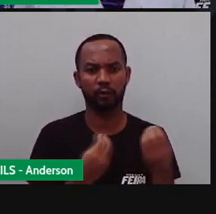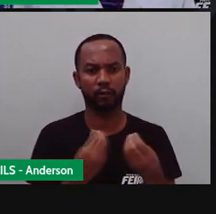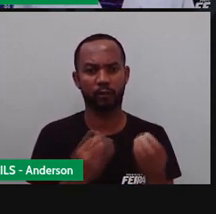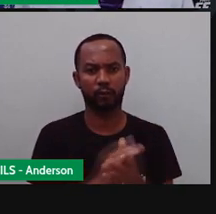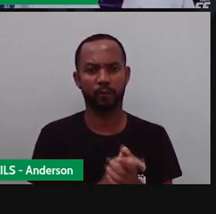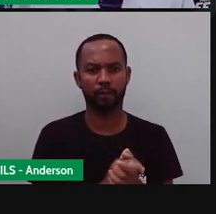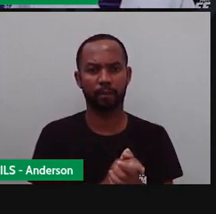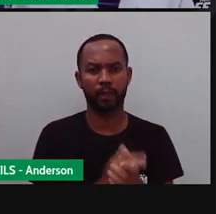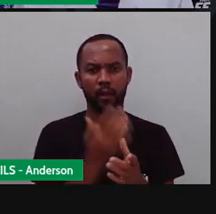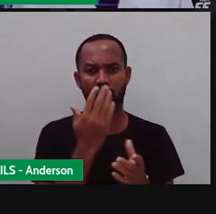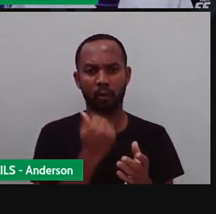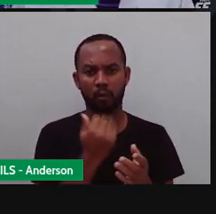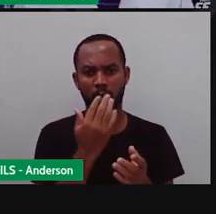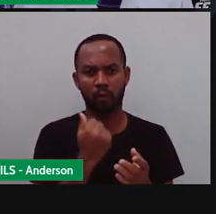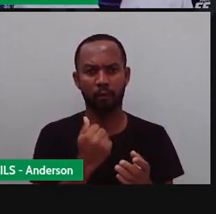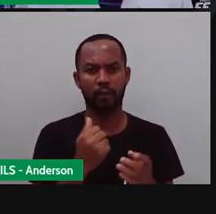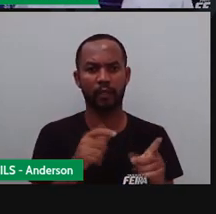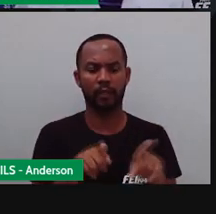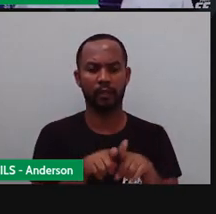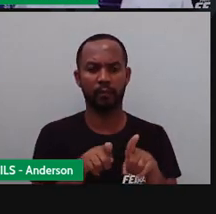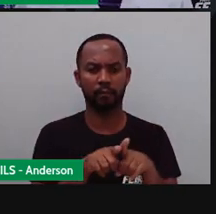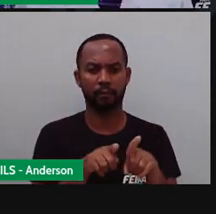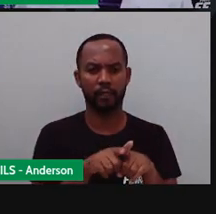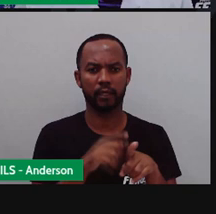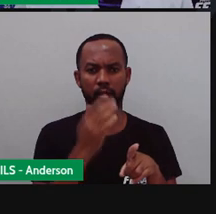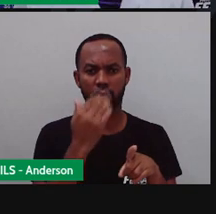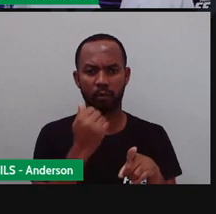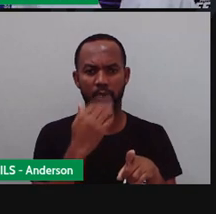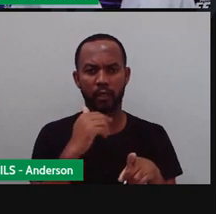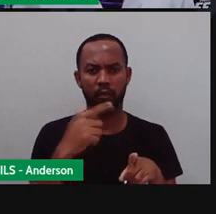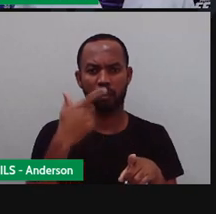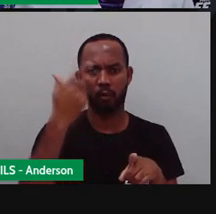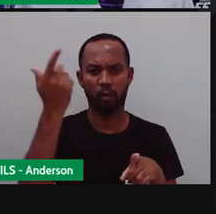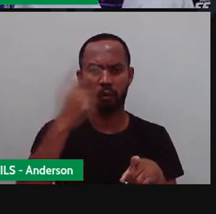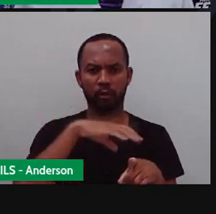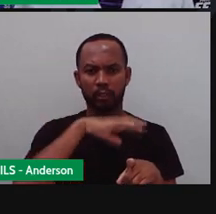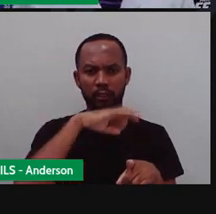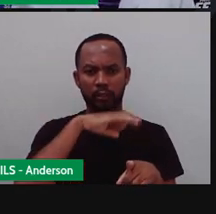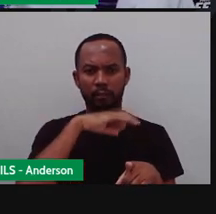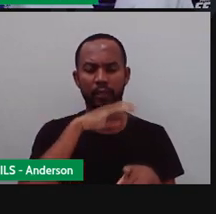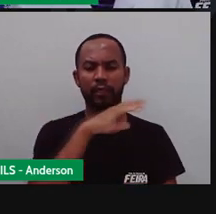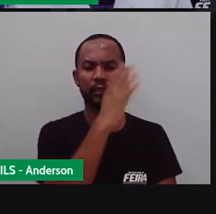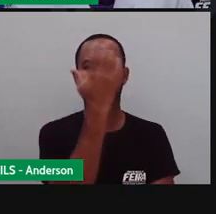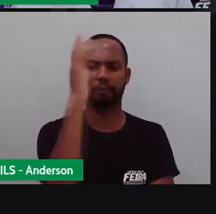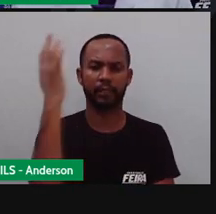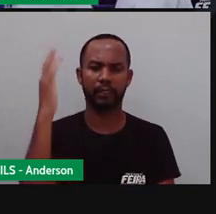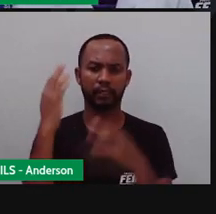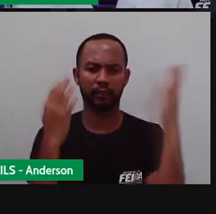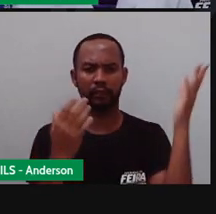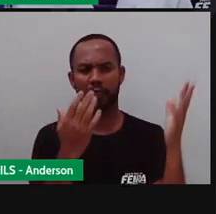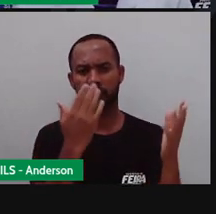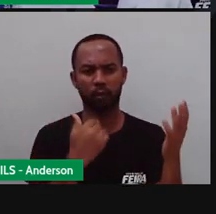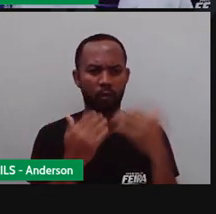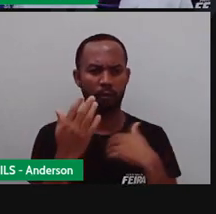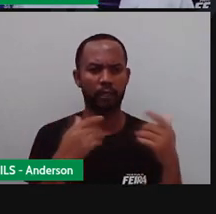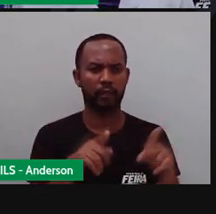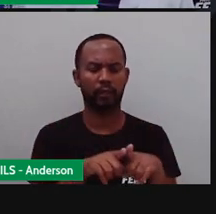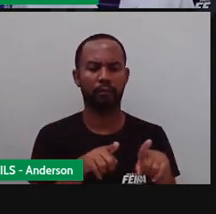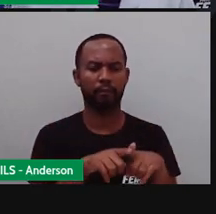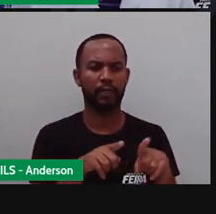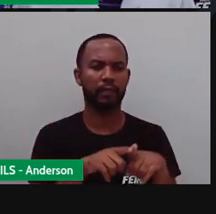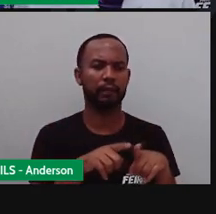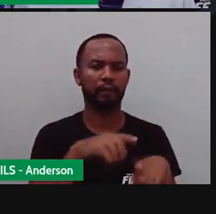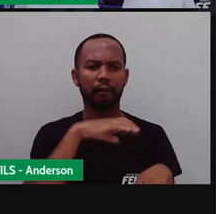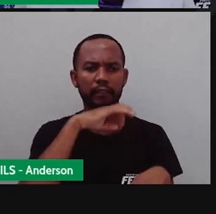isso? Comem e são comidos por outros animais, consomem plantas, decompõem restos vegetais e animais,